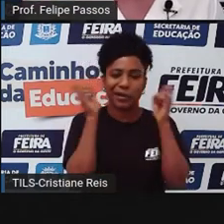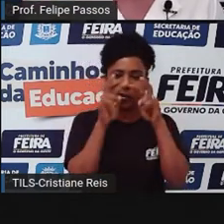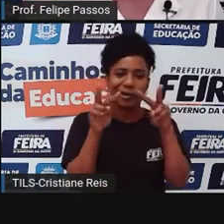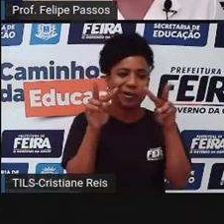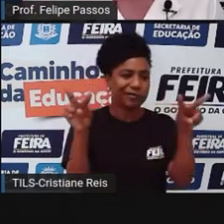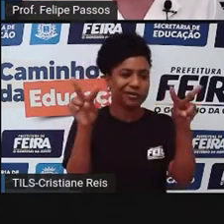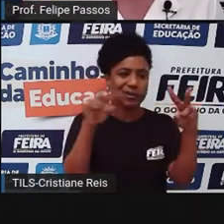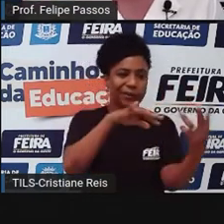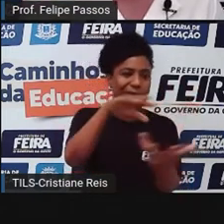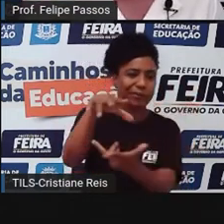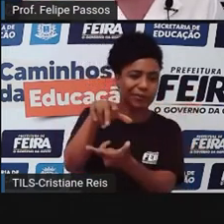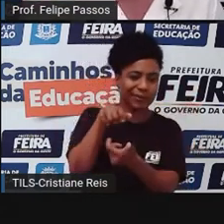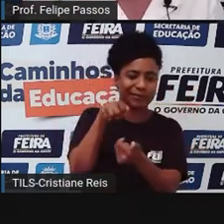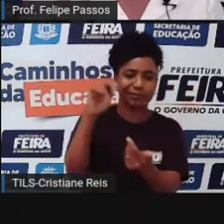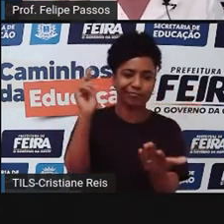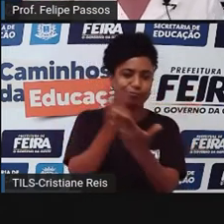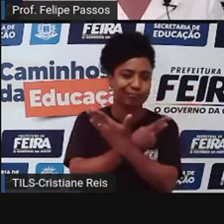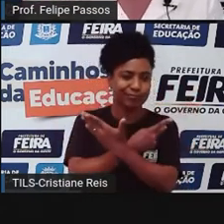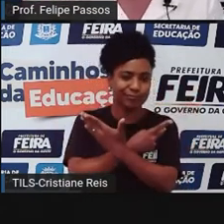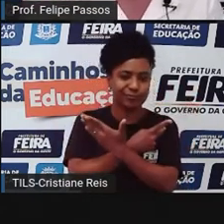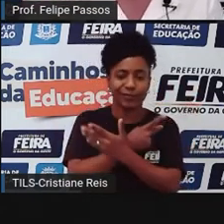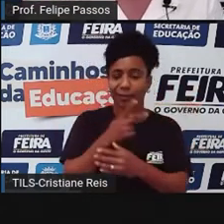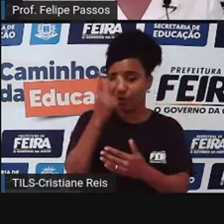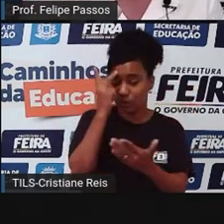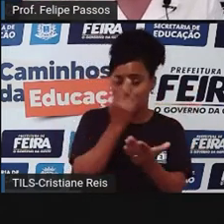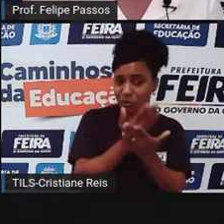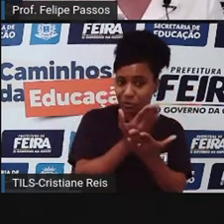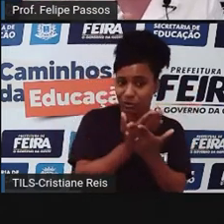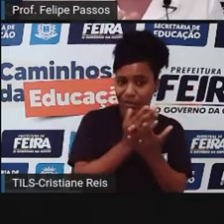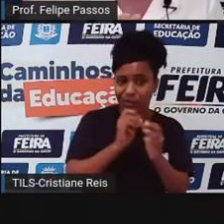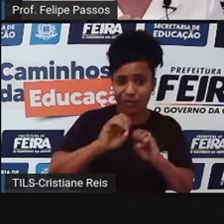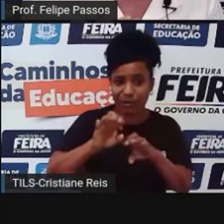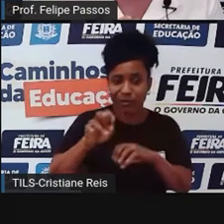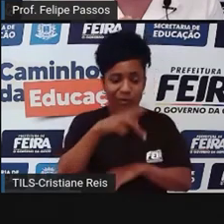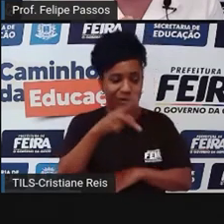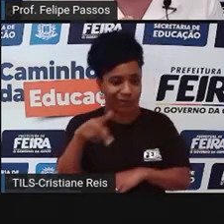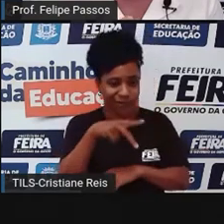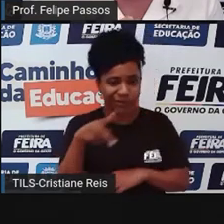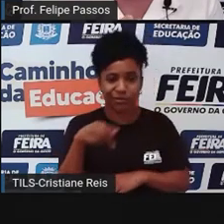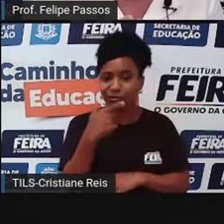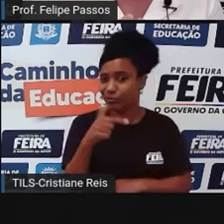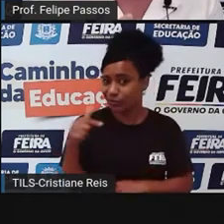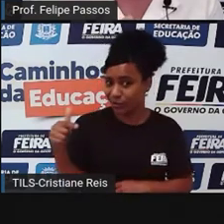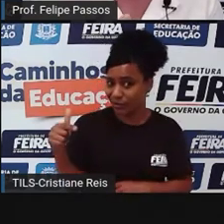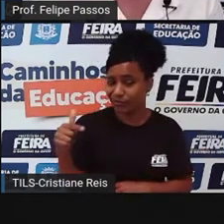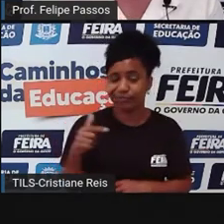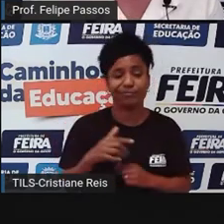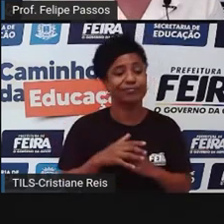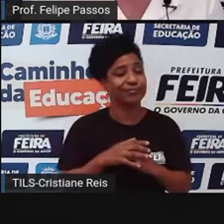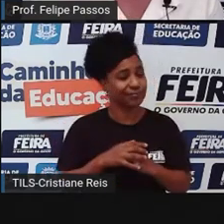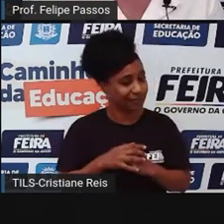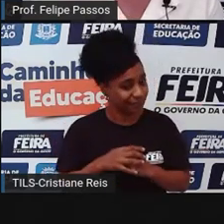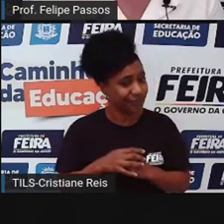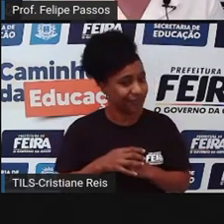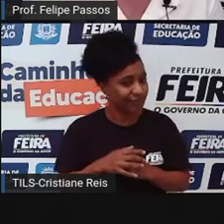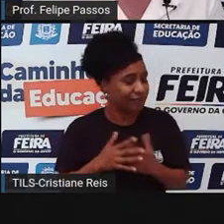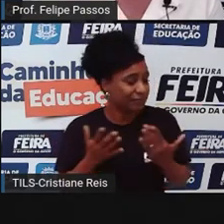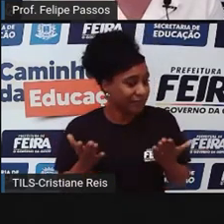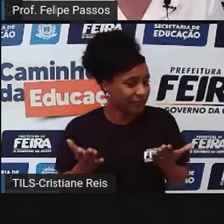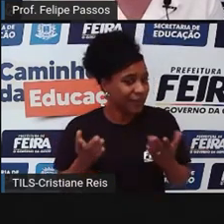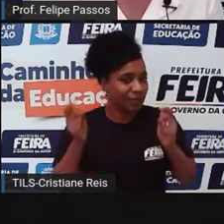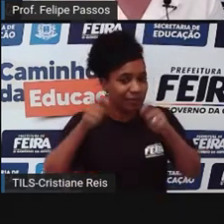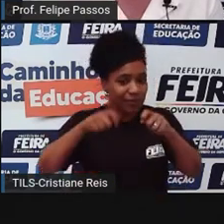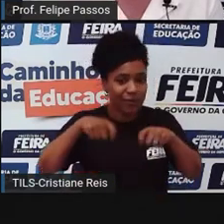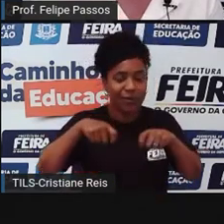besteira. Já pensou? Essa pessoa nunca estudou educação, não é professora de repente, né? E aí ela pode te